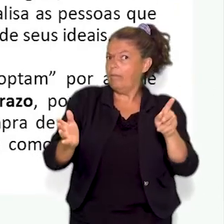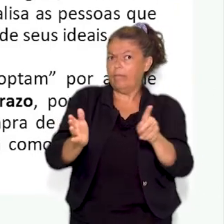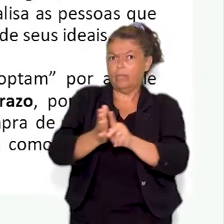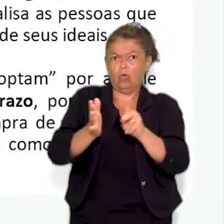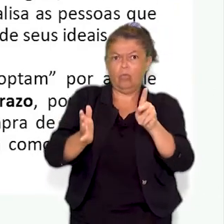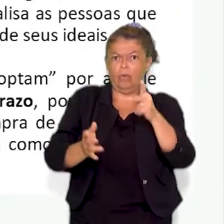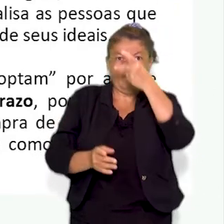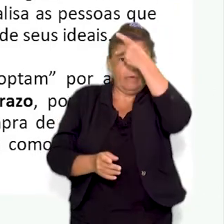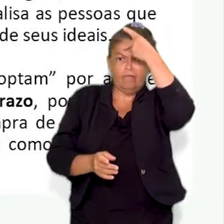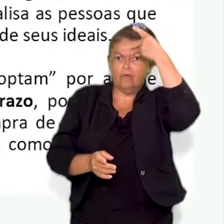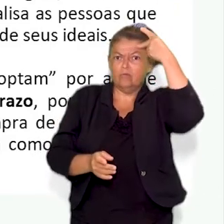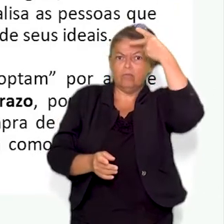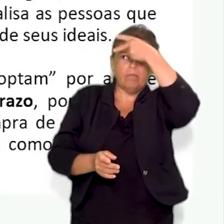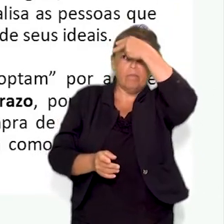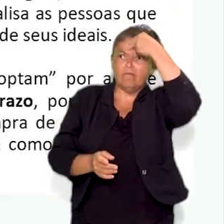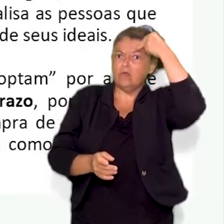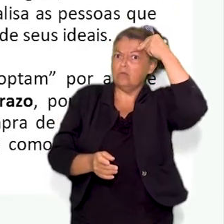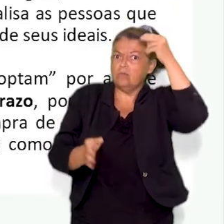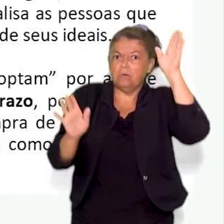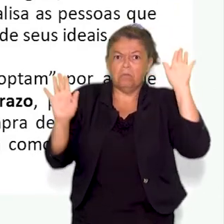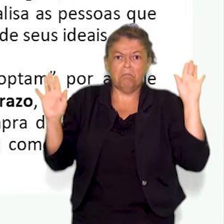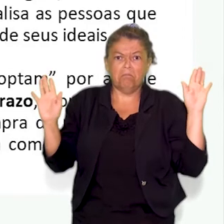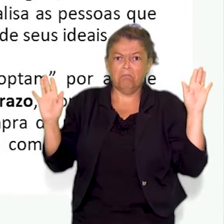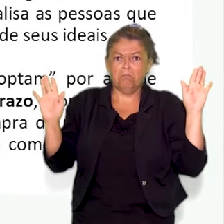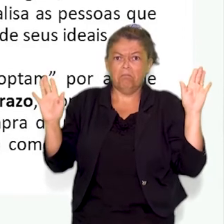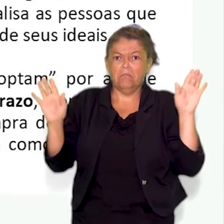E constatamos isso em cidades pequenas